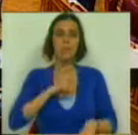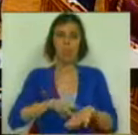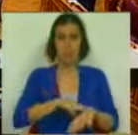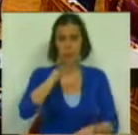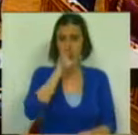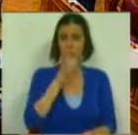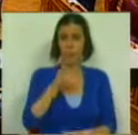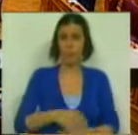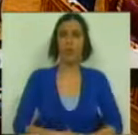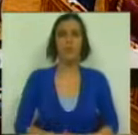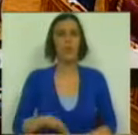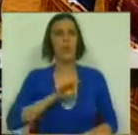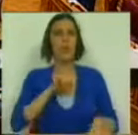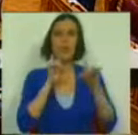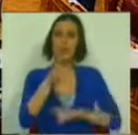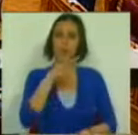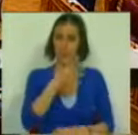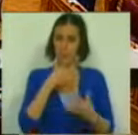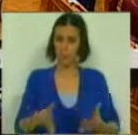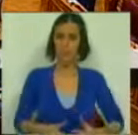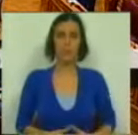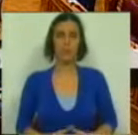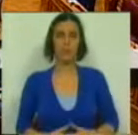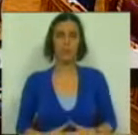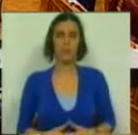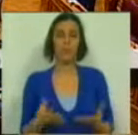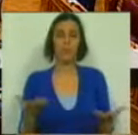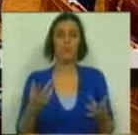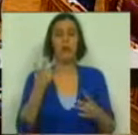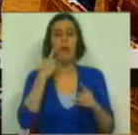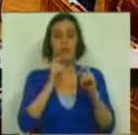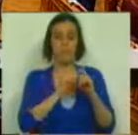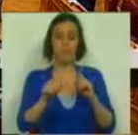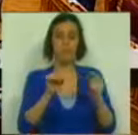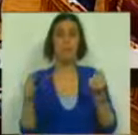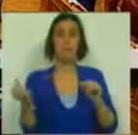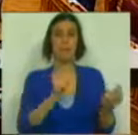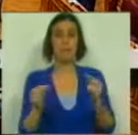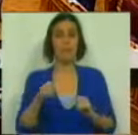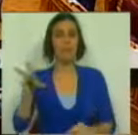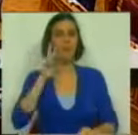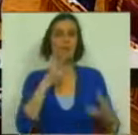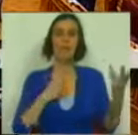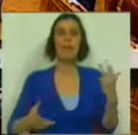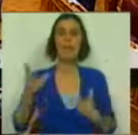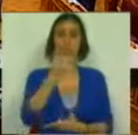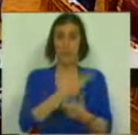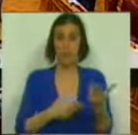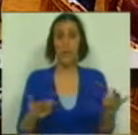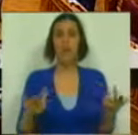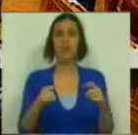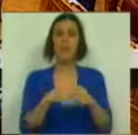Senhoras do Governo, senhoras e senhores deputados, ao longo deste debate ouvimos críticas